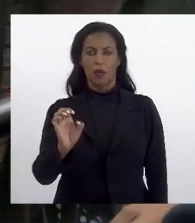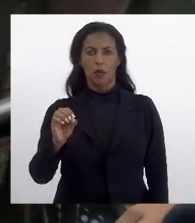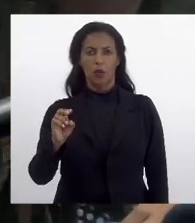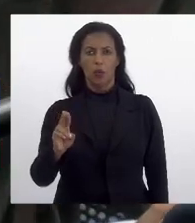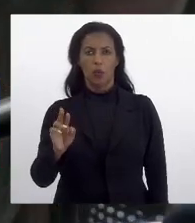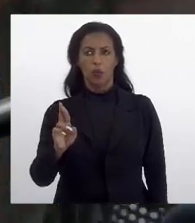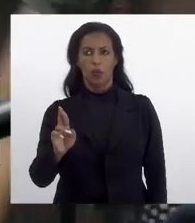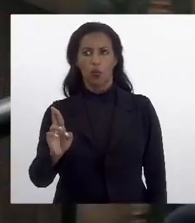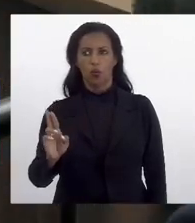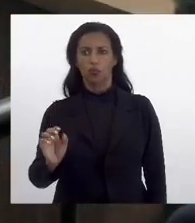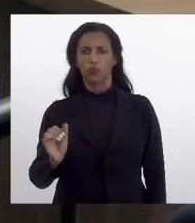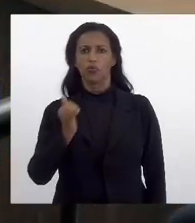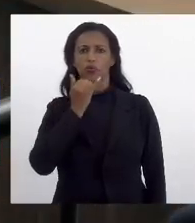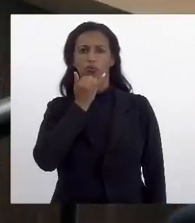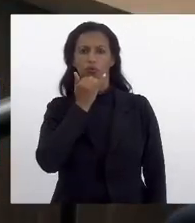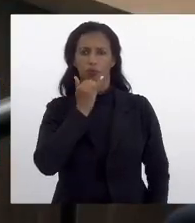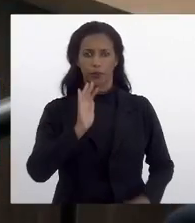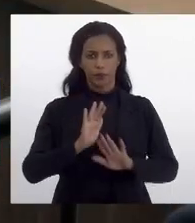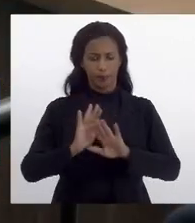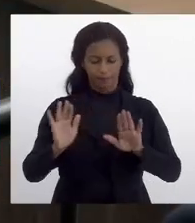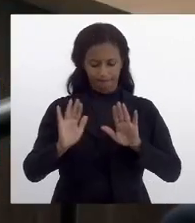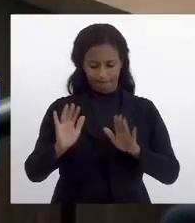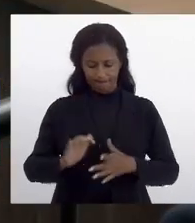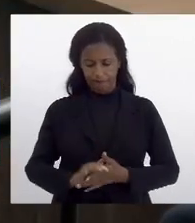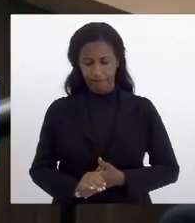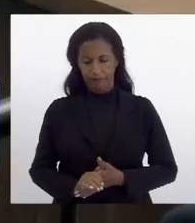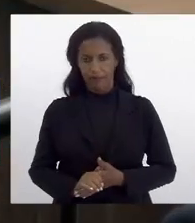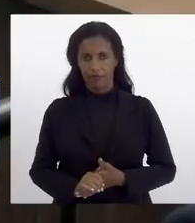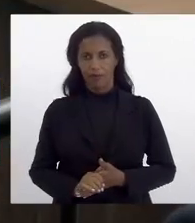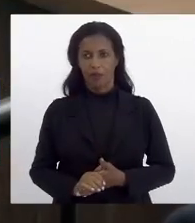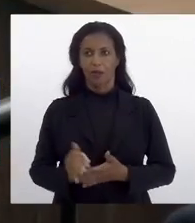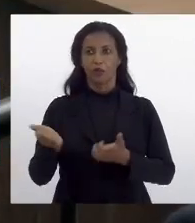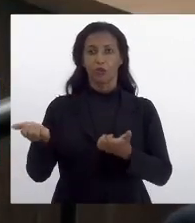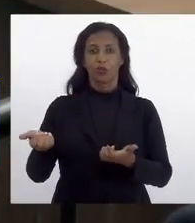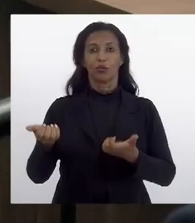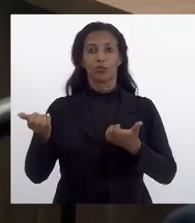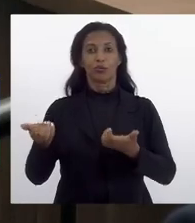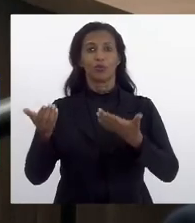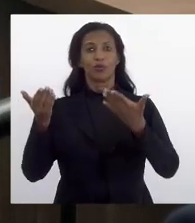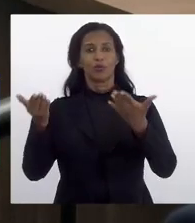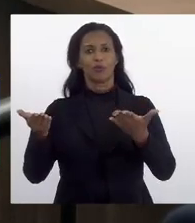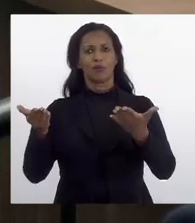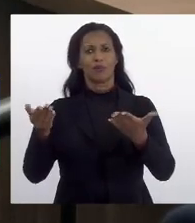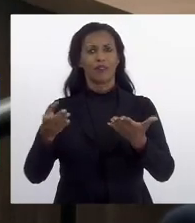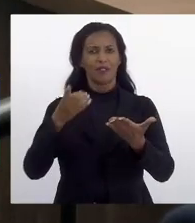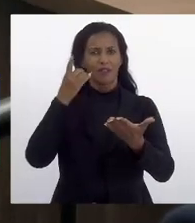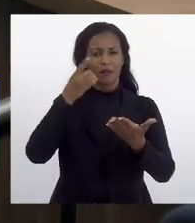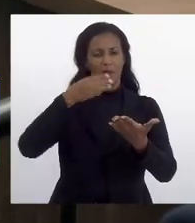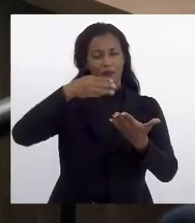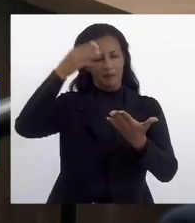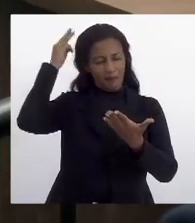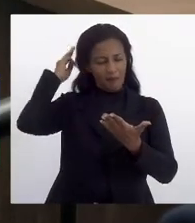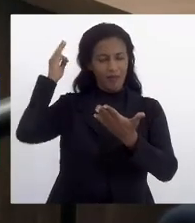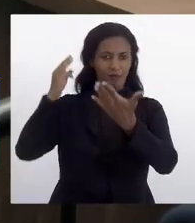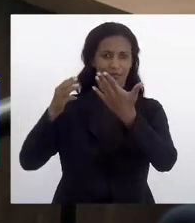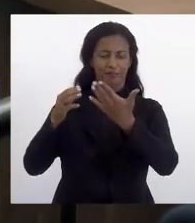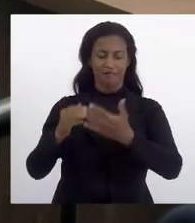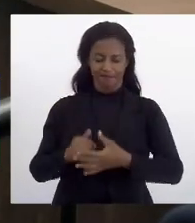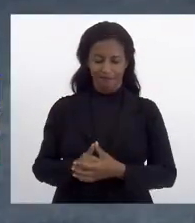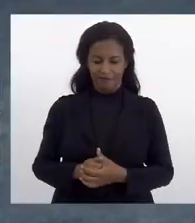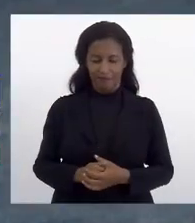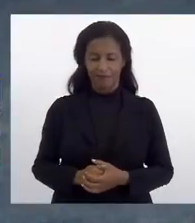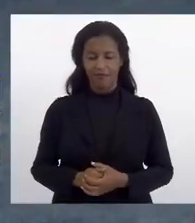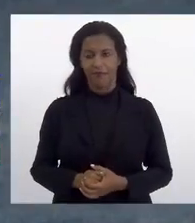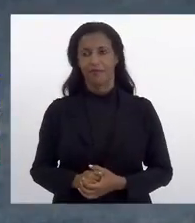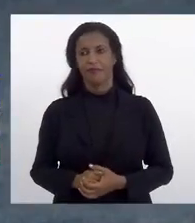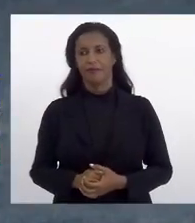Aliás, desculpe. Do nobre deputado Márcio Pacheco. Márcio Pacheco.